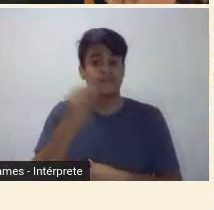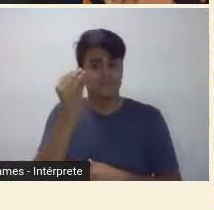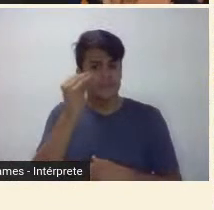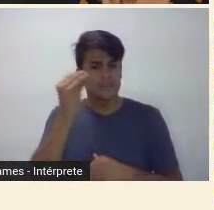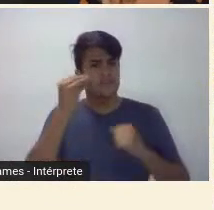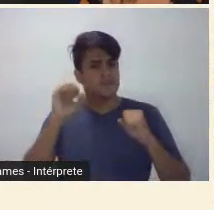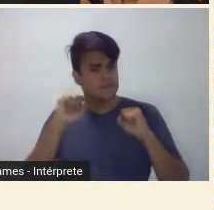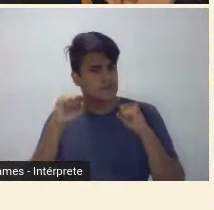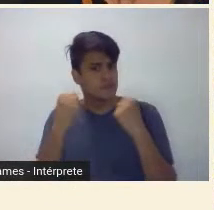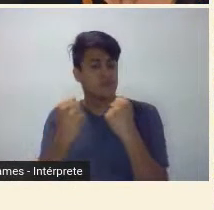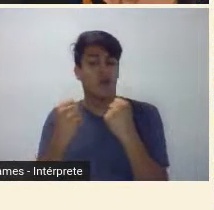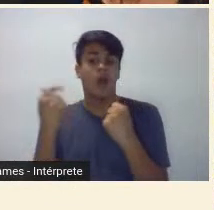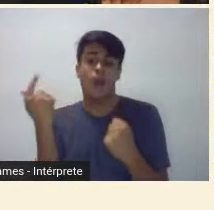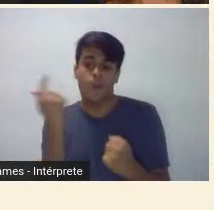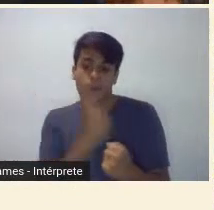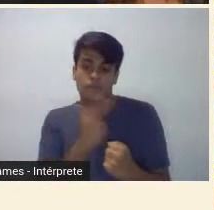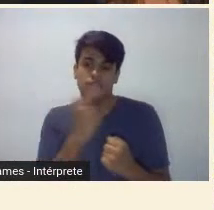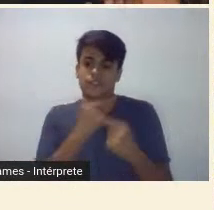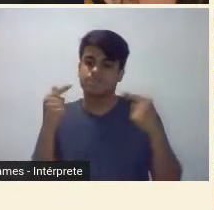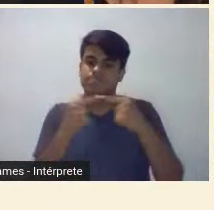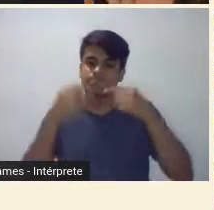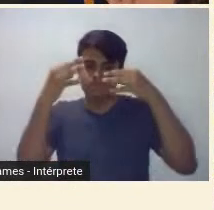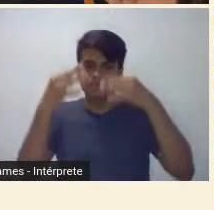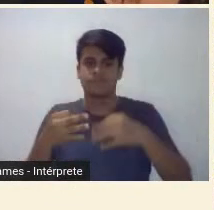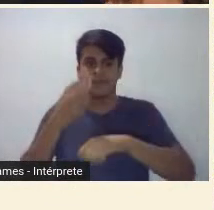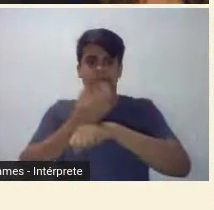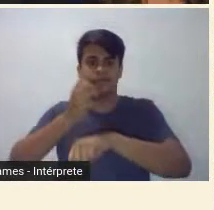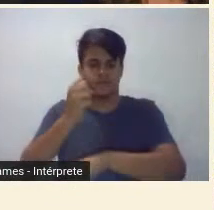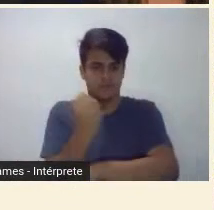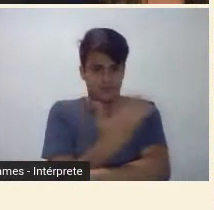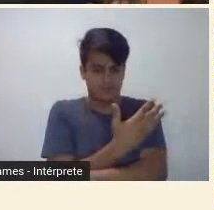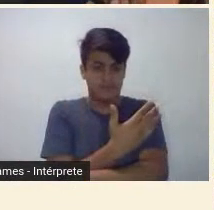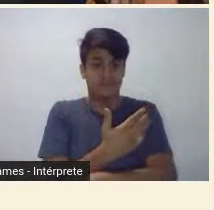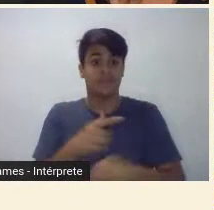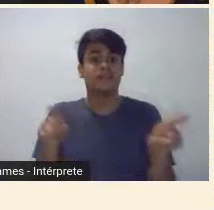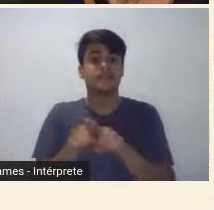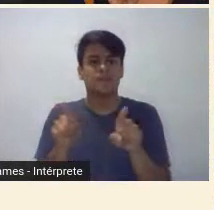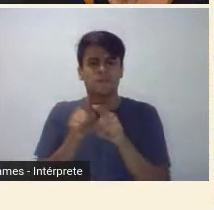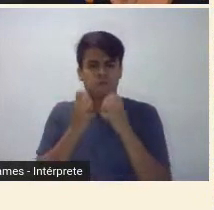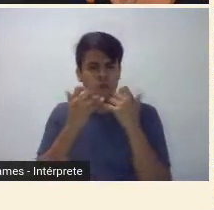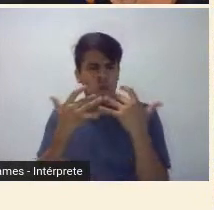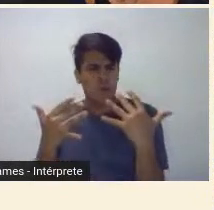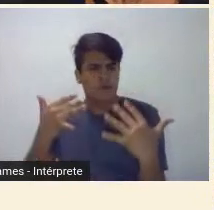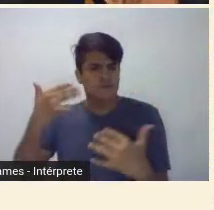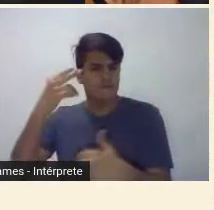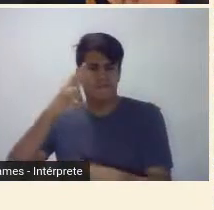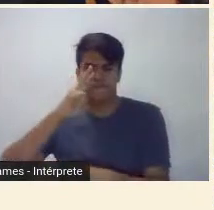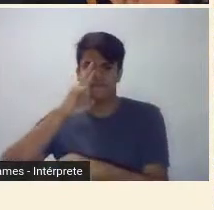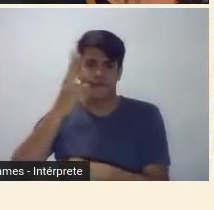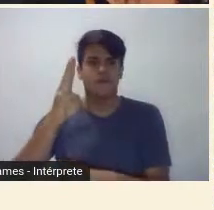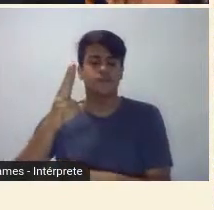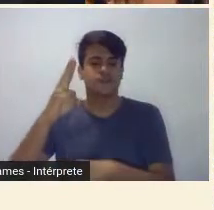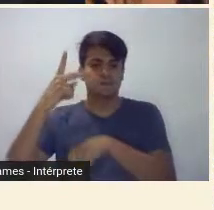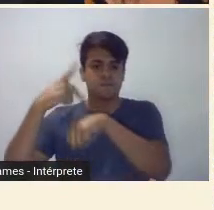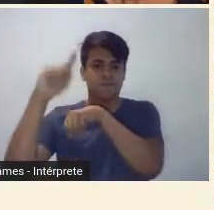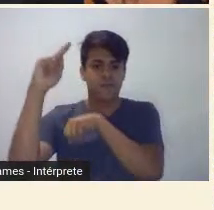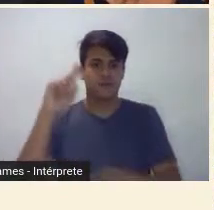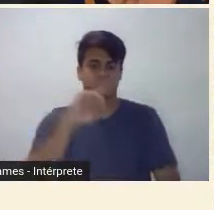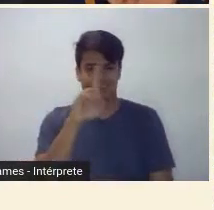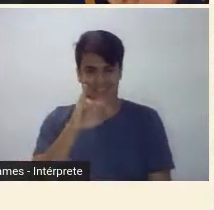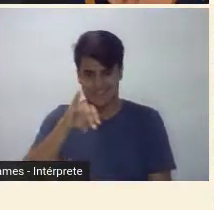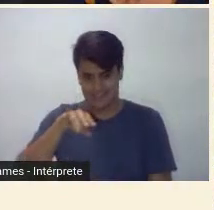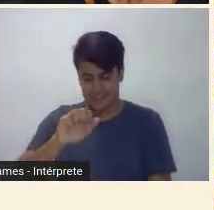ao verso modernista e os tons puros e vivos da Zinaai que expressavam uma